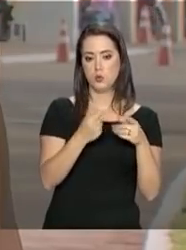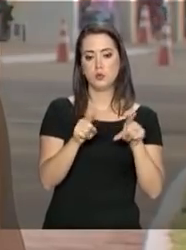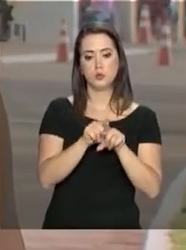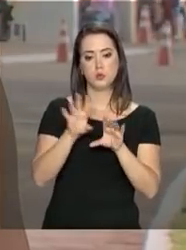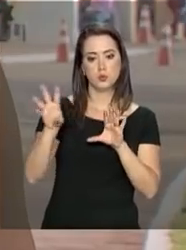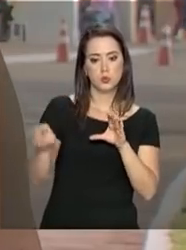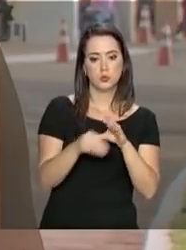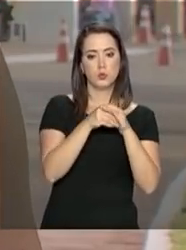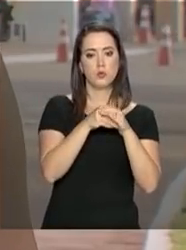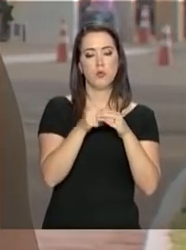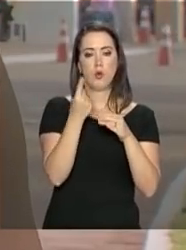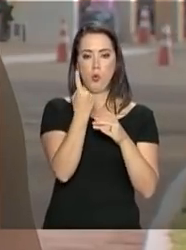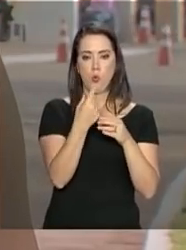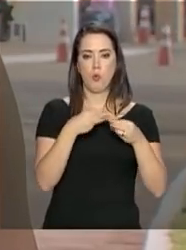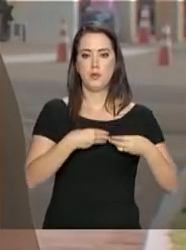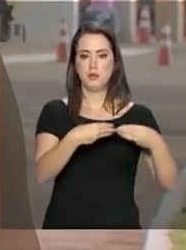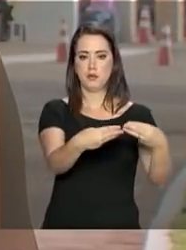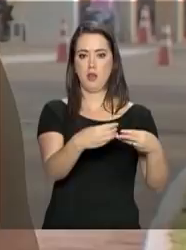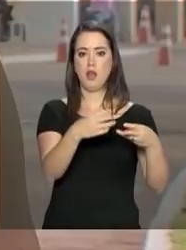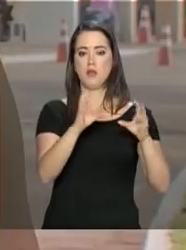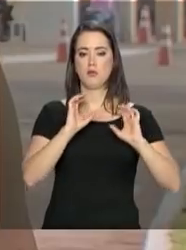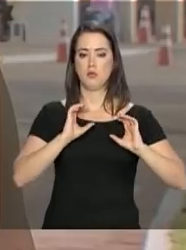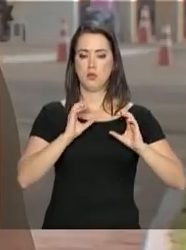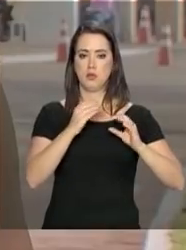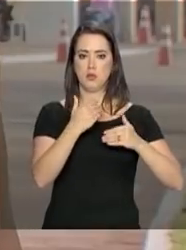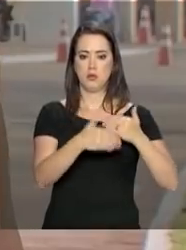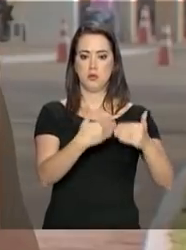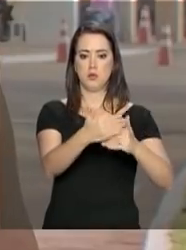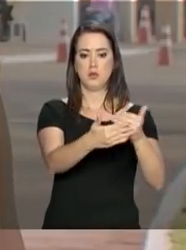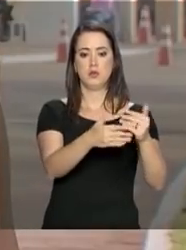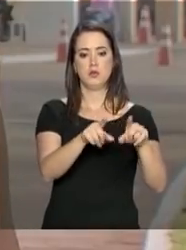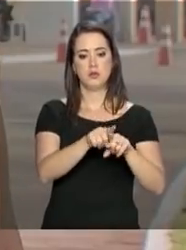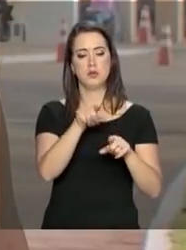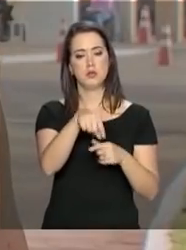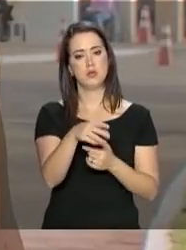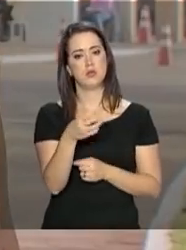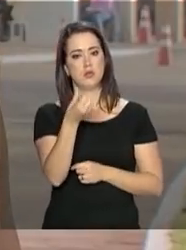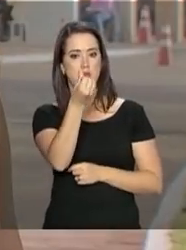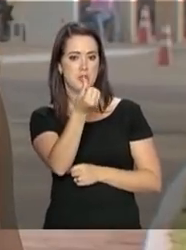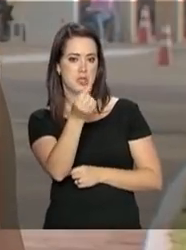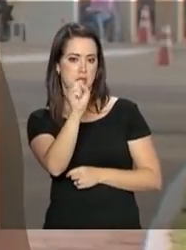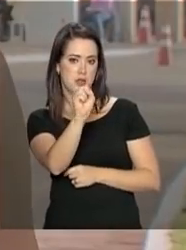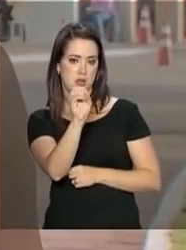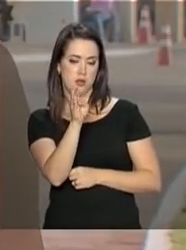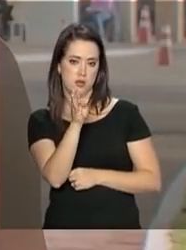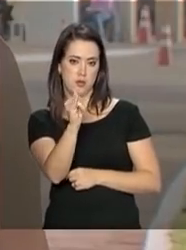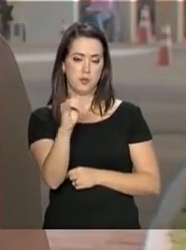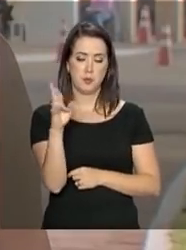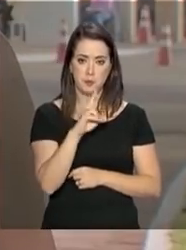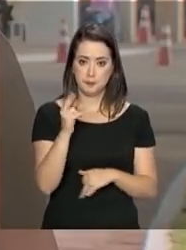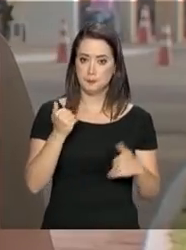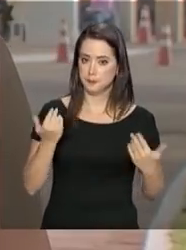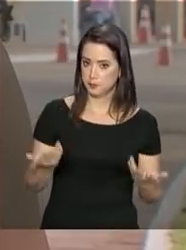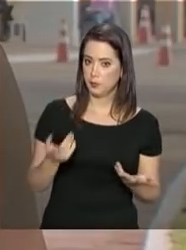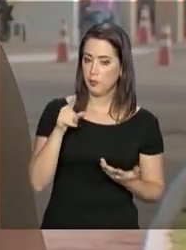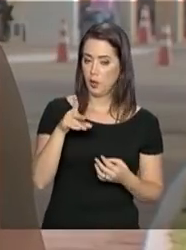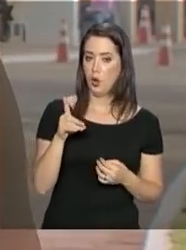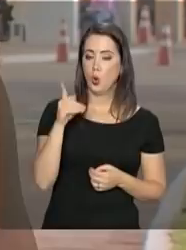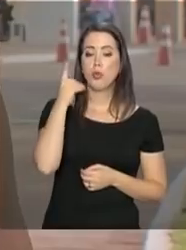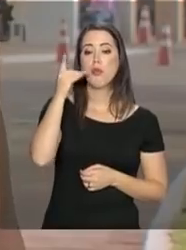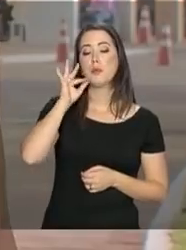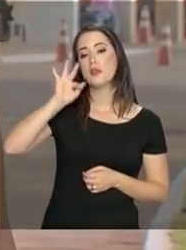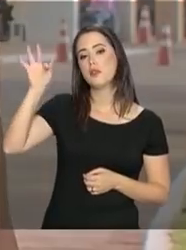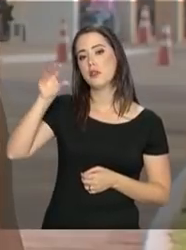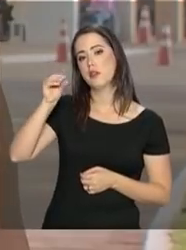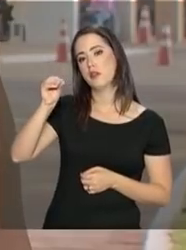englobado aí nesse novo Ministério do Desenvolvimento Regional, que varia entre seis a oito bilhões de reais. O deputado federal Osmar